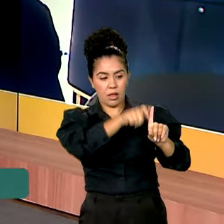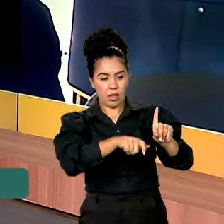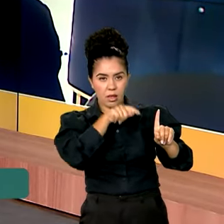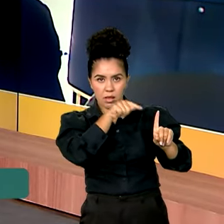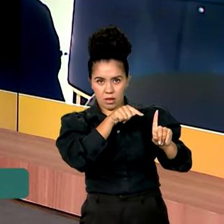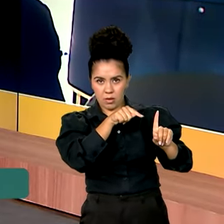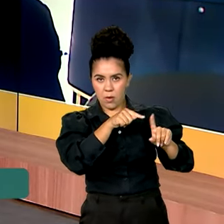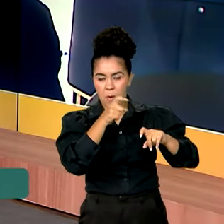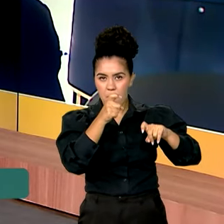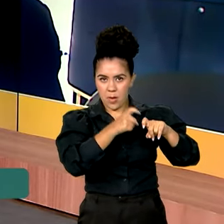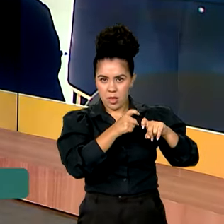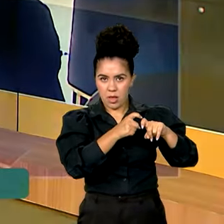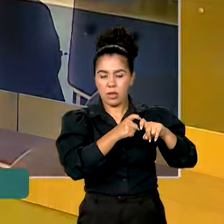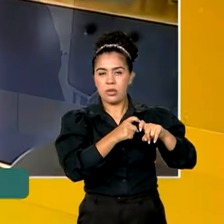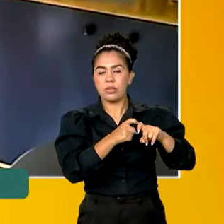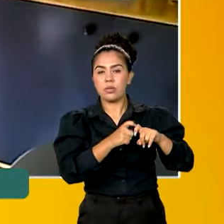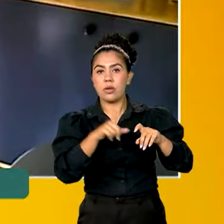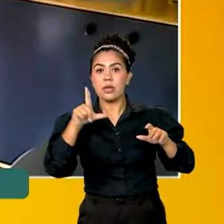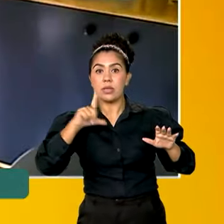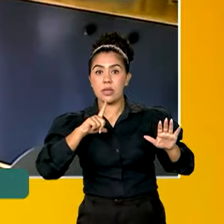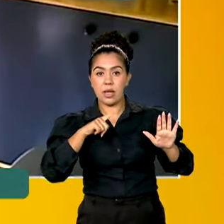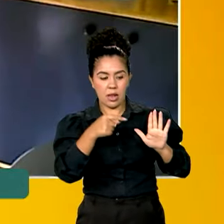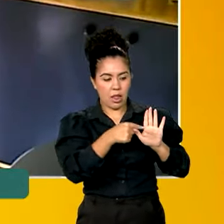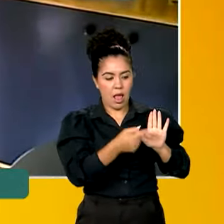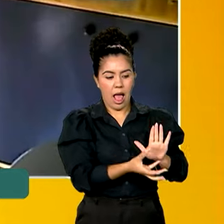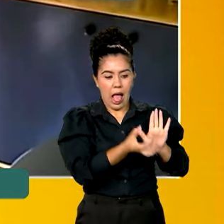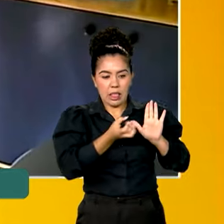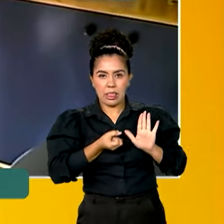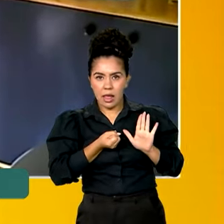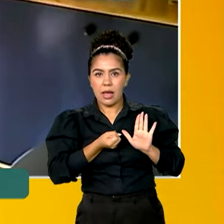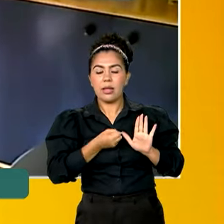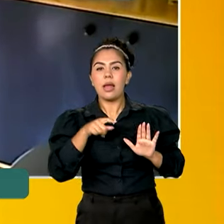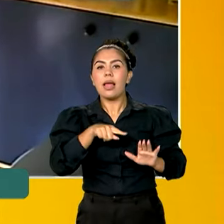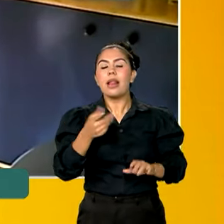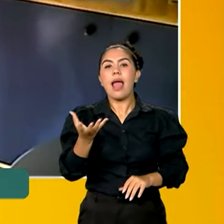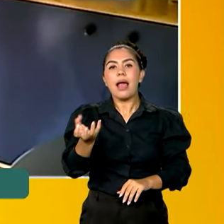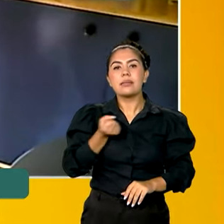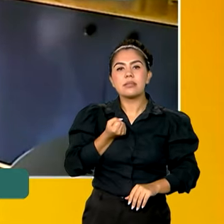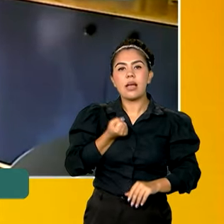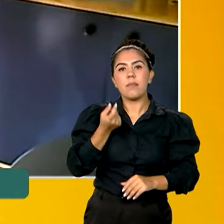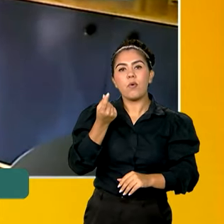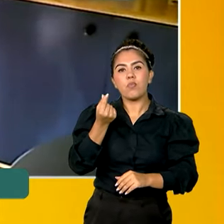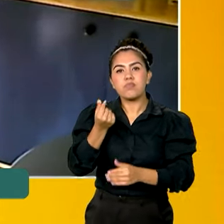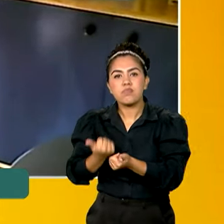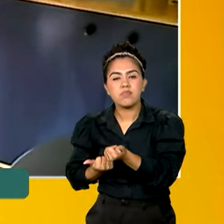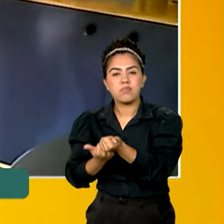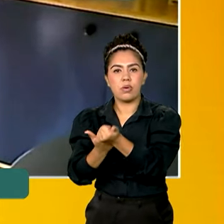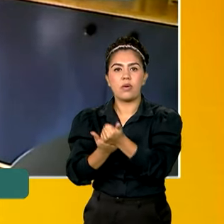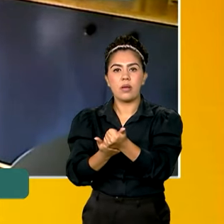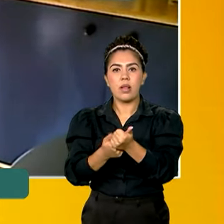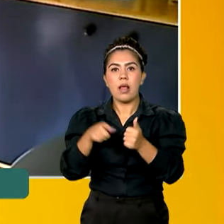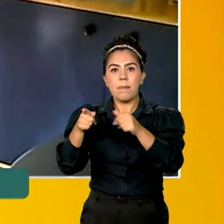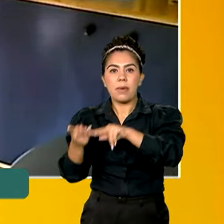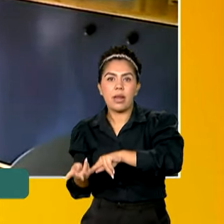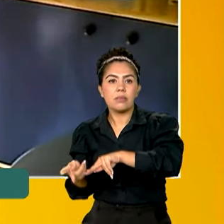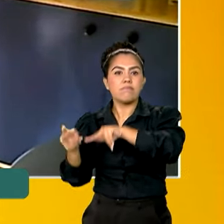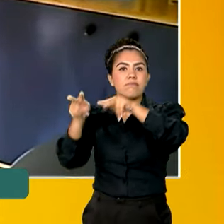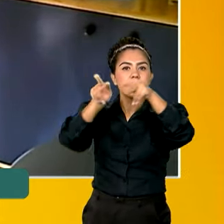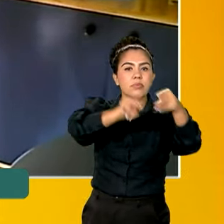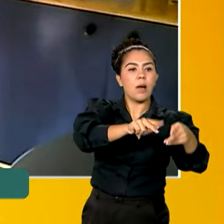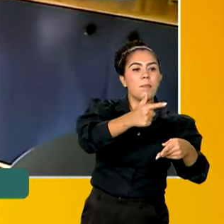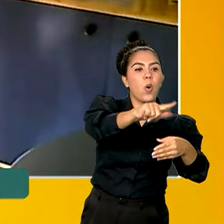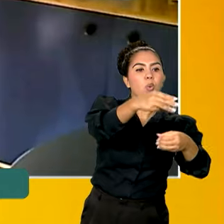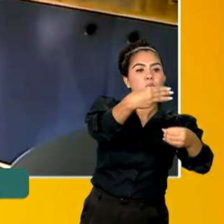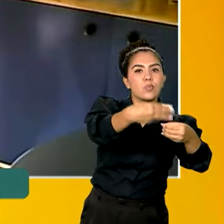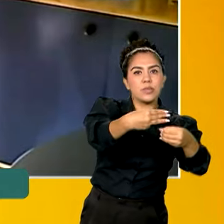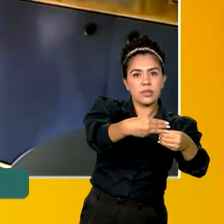no programa Mais Médicos, ele recebe uma ajuda de custo ao se deslocar para outro município diferente do local onde está